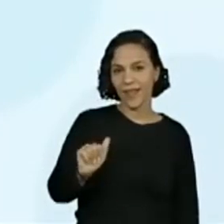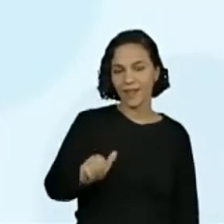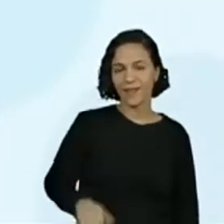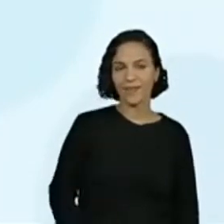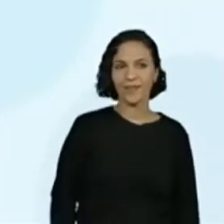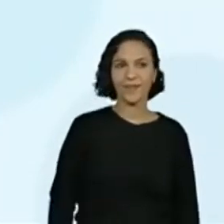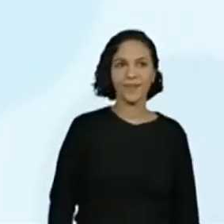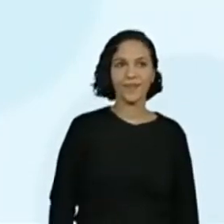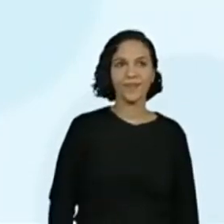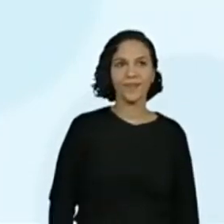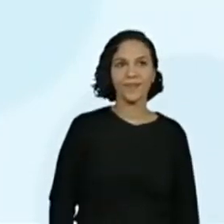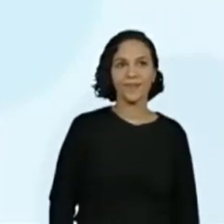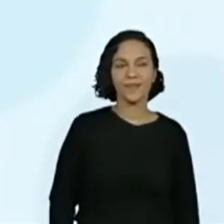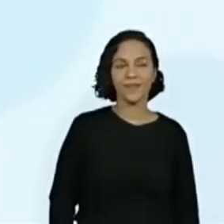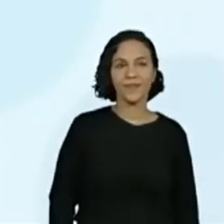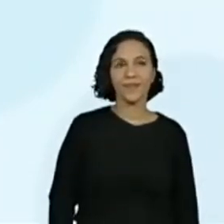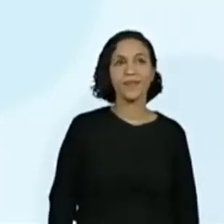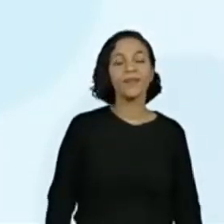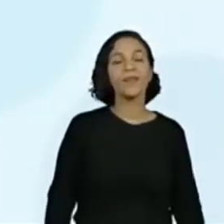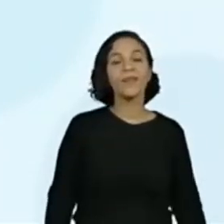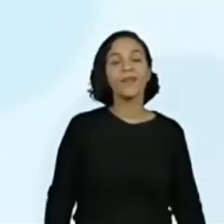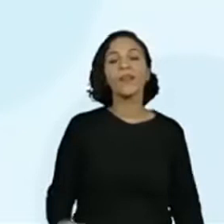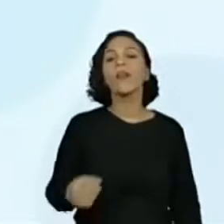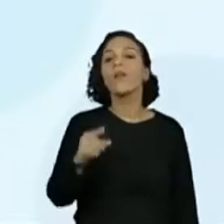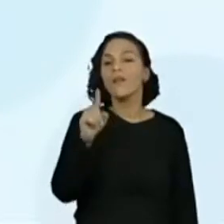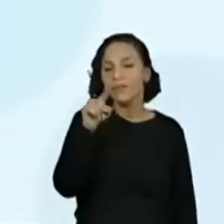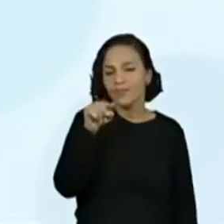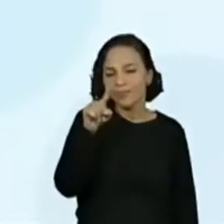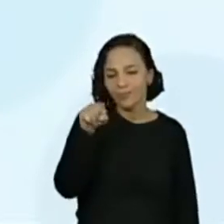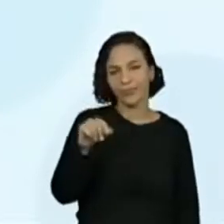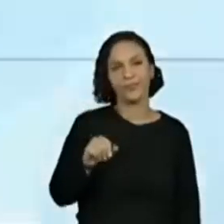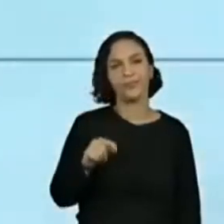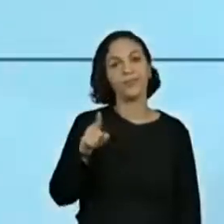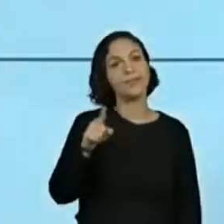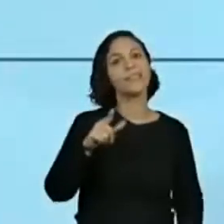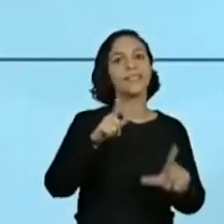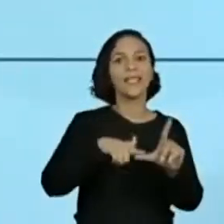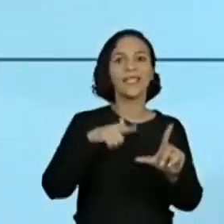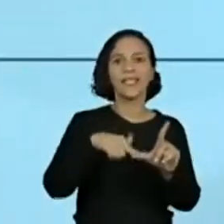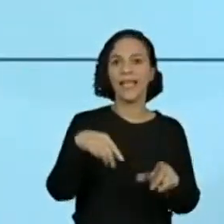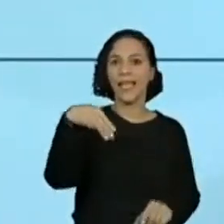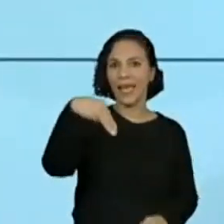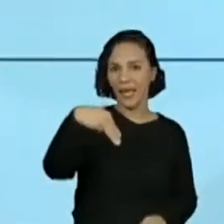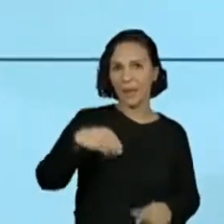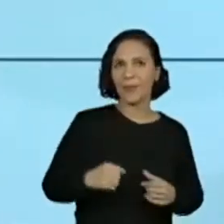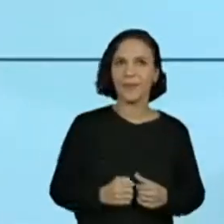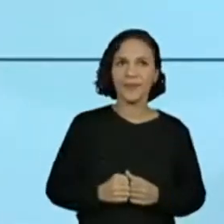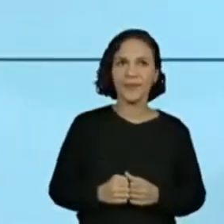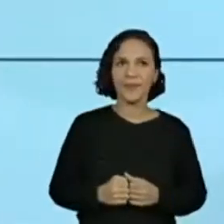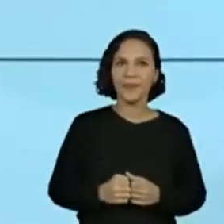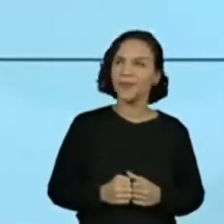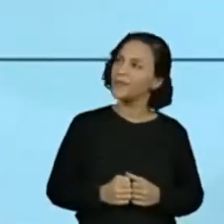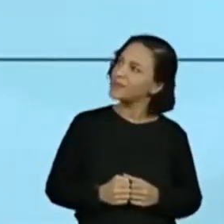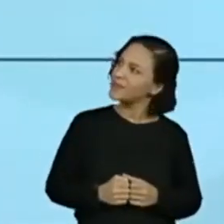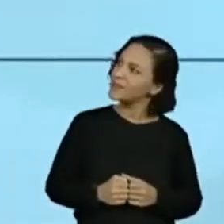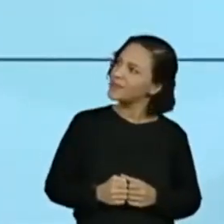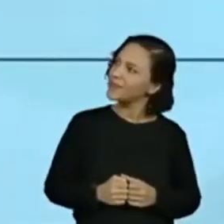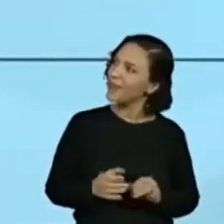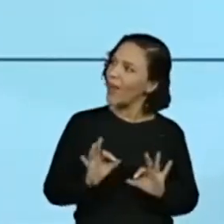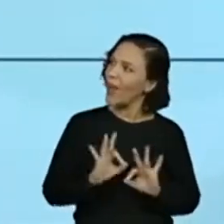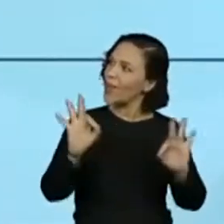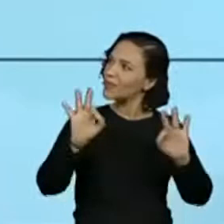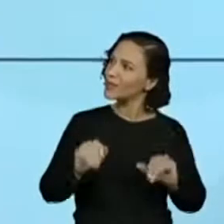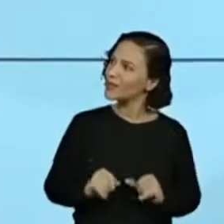Mônica. Mônica. Então, primeiro nome com a letra M. Certo, professora Vivi? Ótimo.